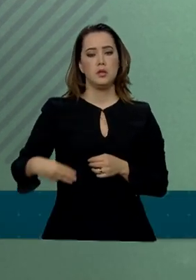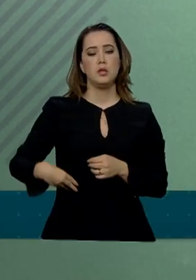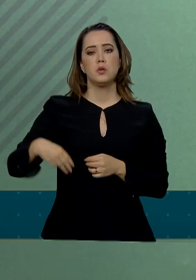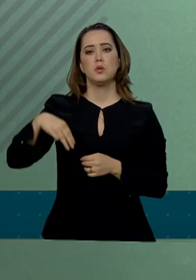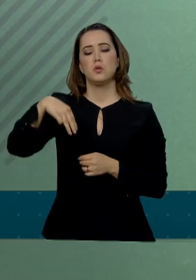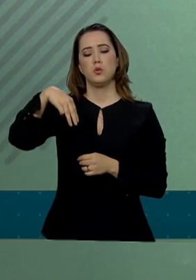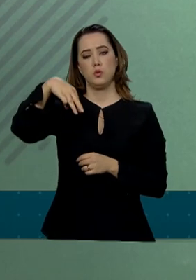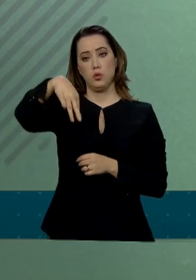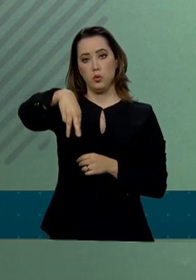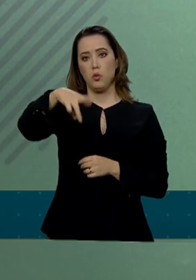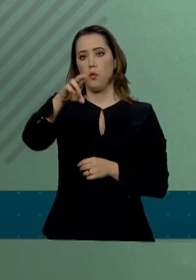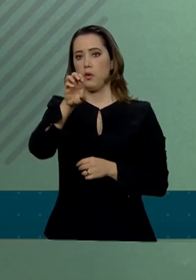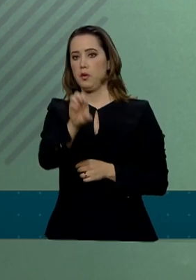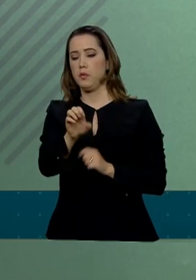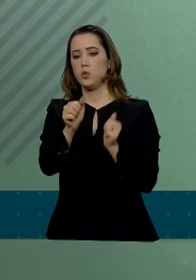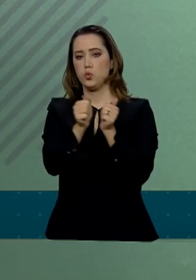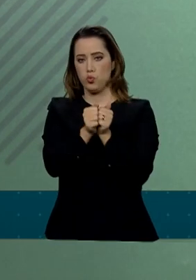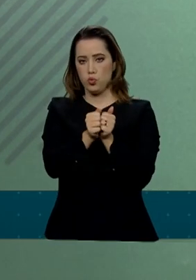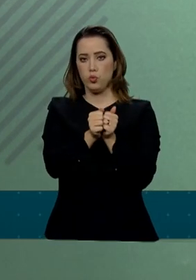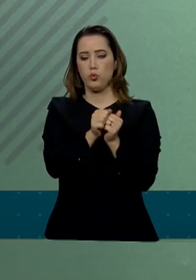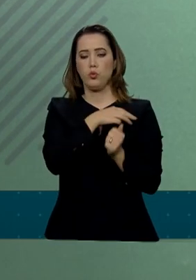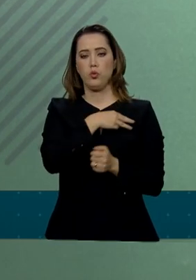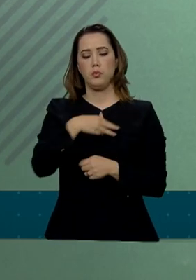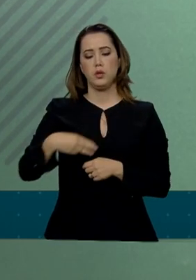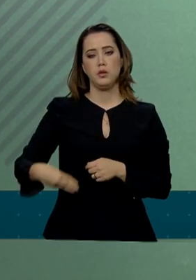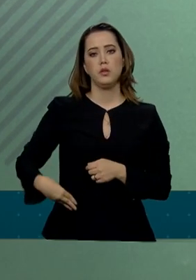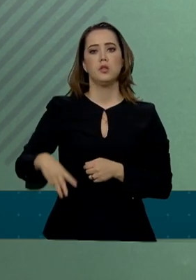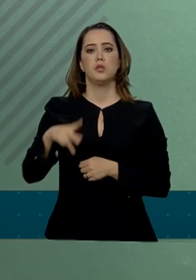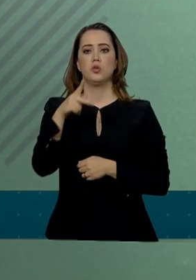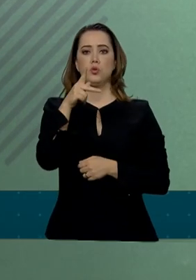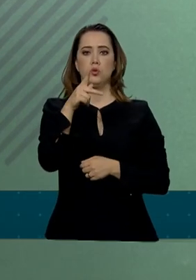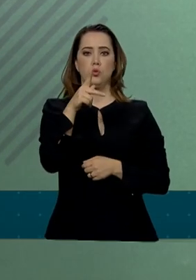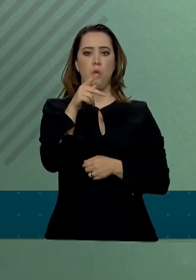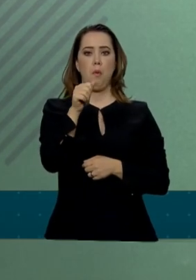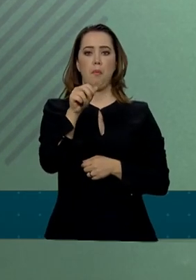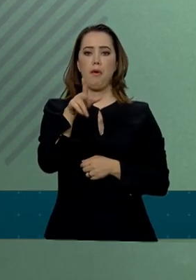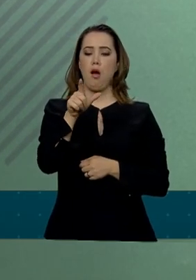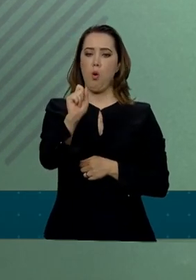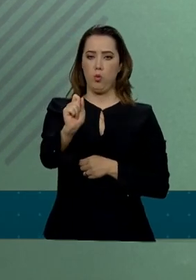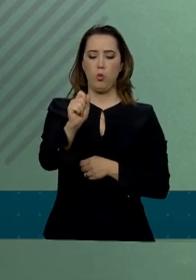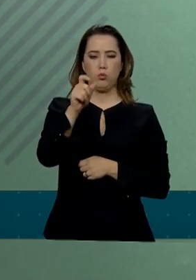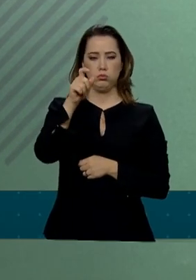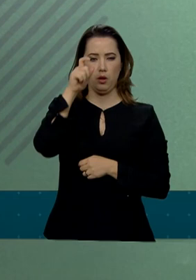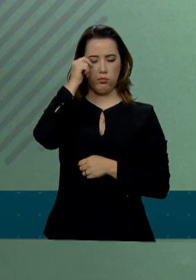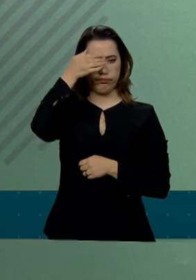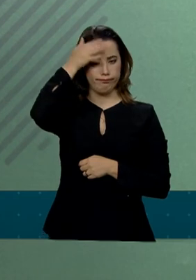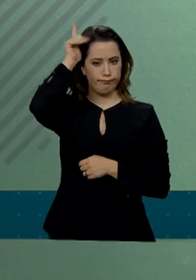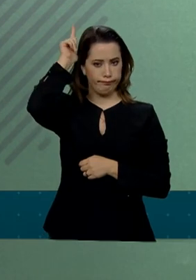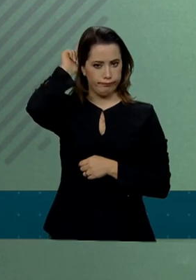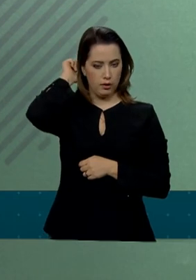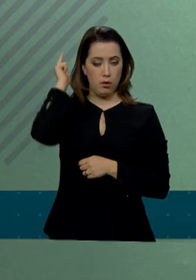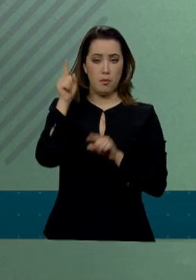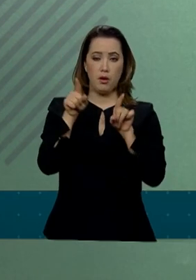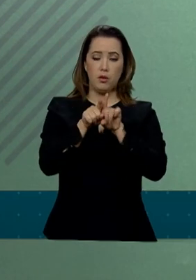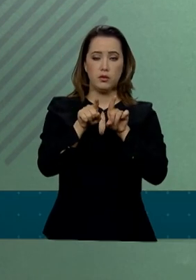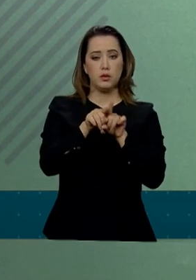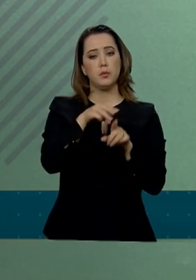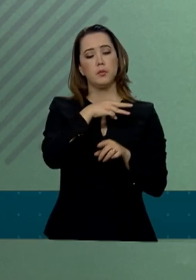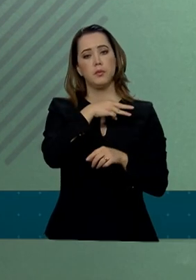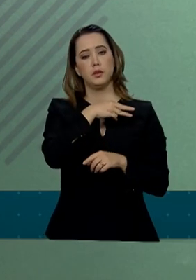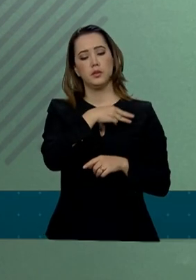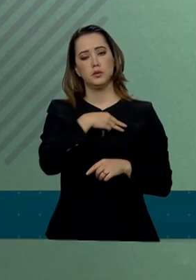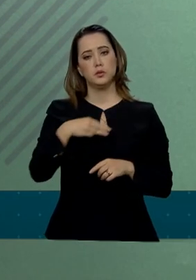e do almirante Sérgio Ricardo Segovia, que é o presidente da Agência Brasileira de Promoção de